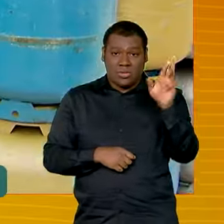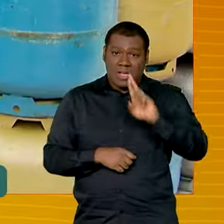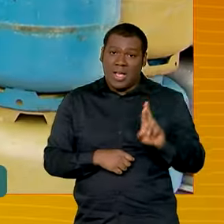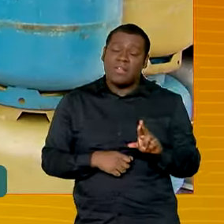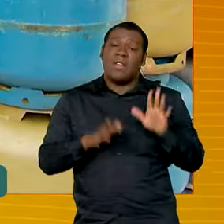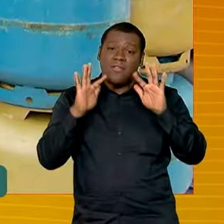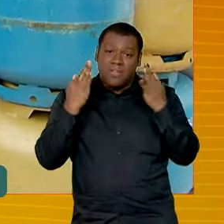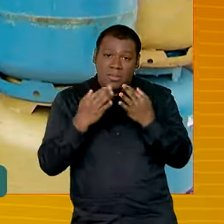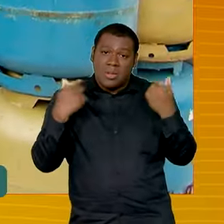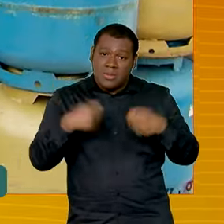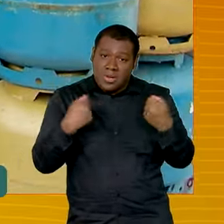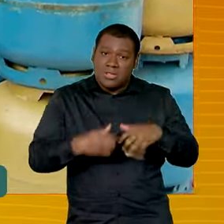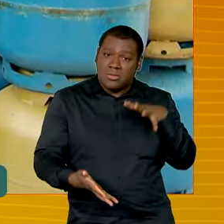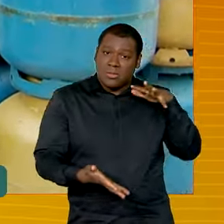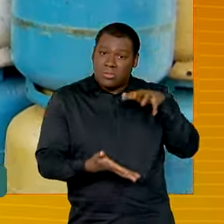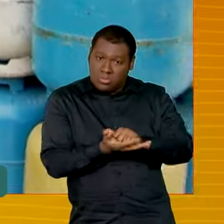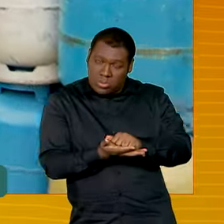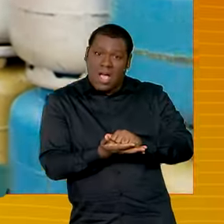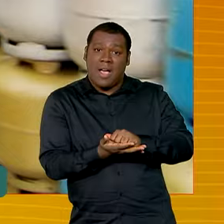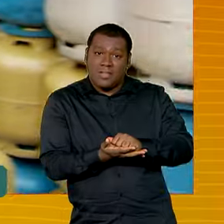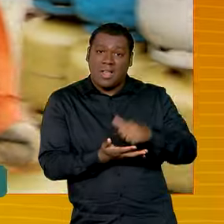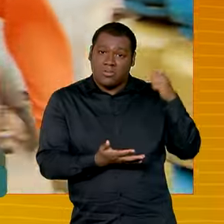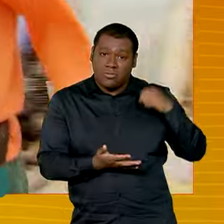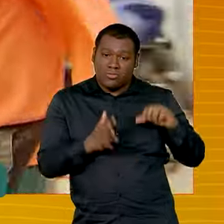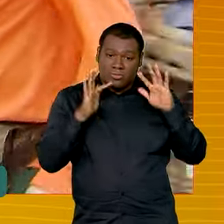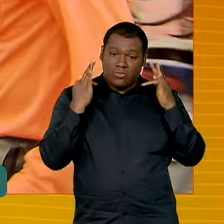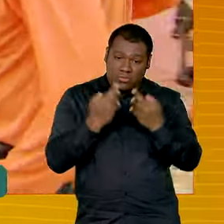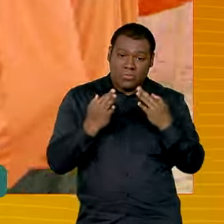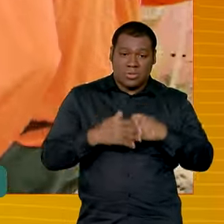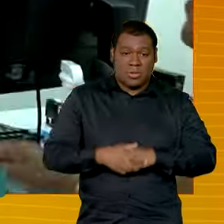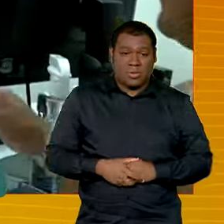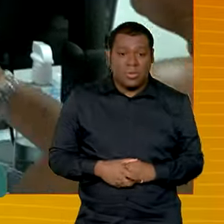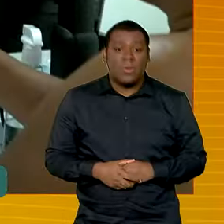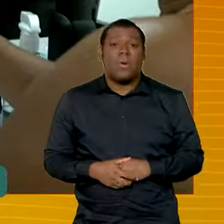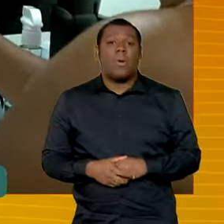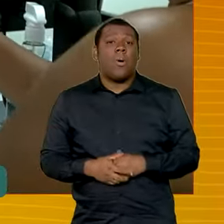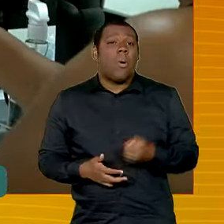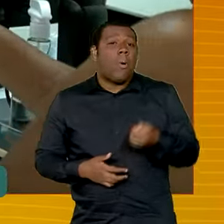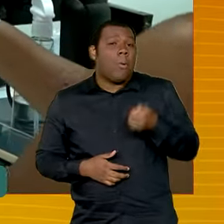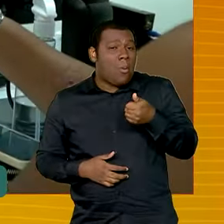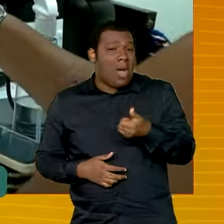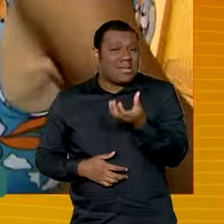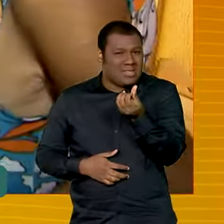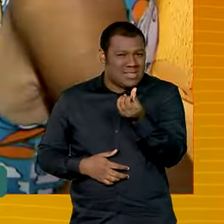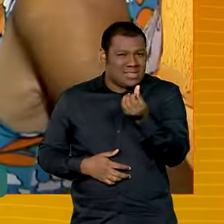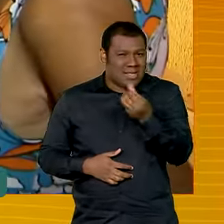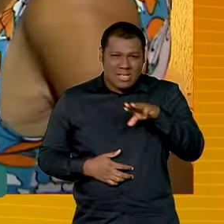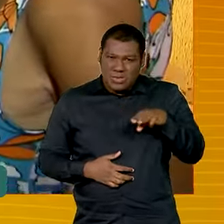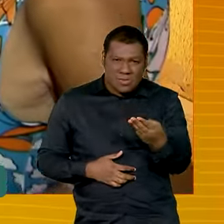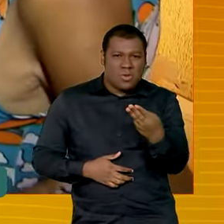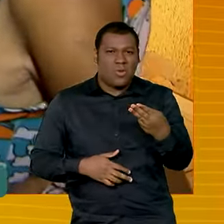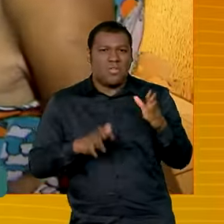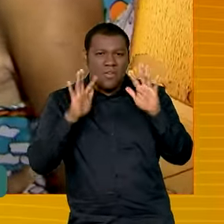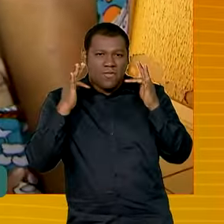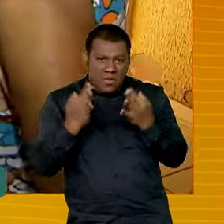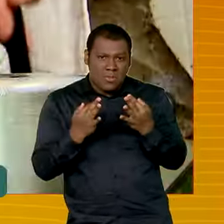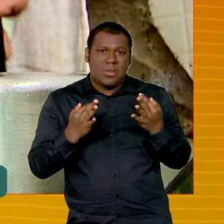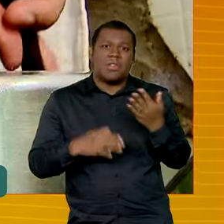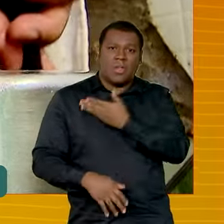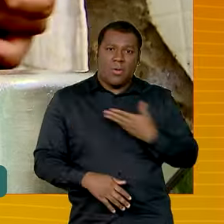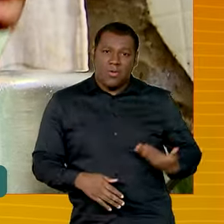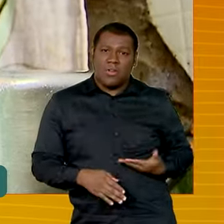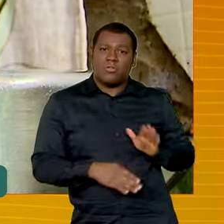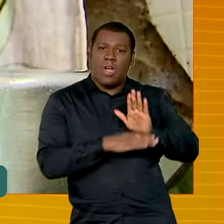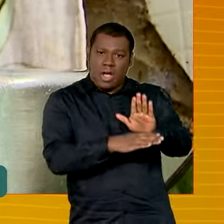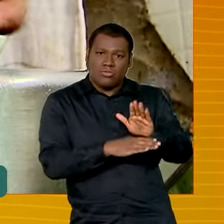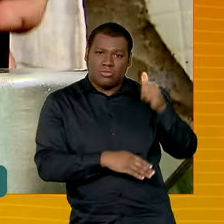Único e também atender aos critérios de renda. Quase 6 milhões de famílias vão receber o Auxílio Gás no